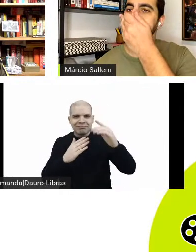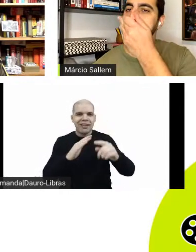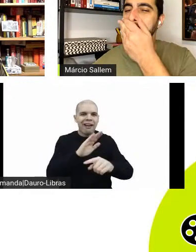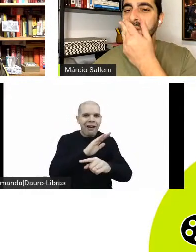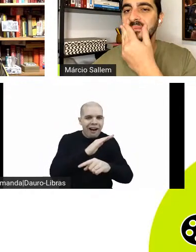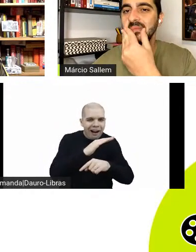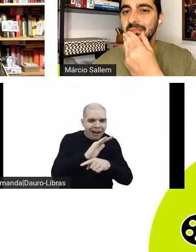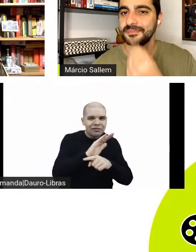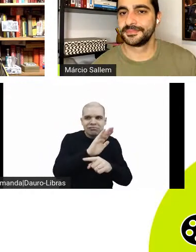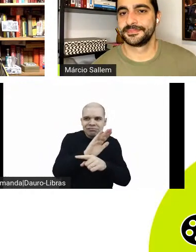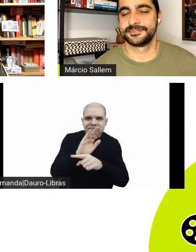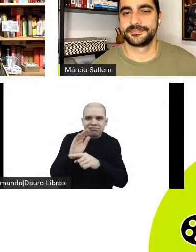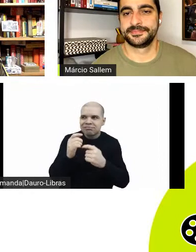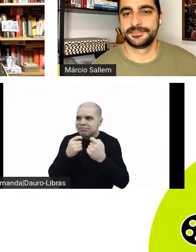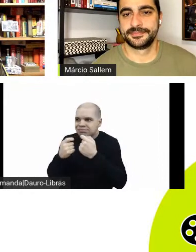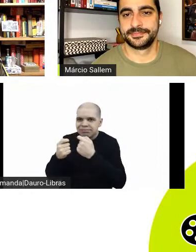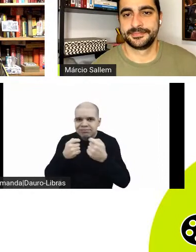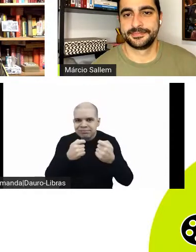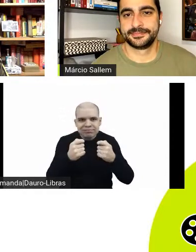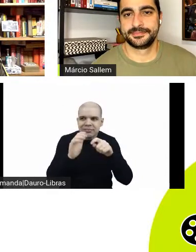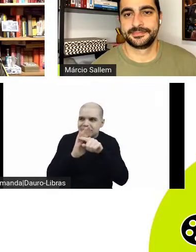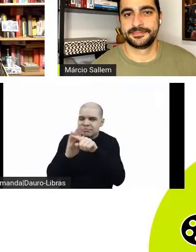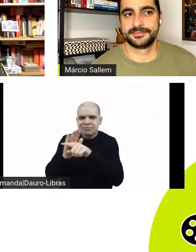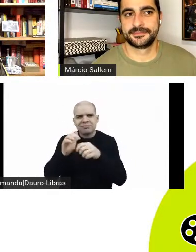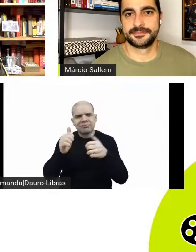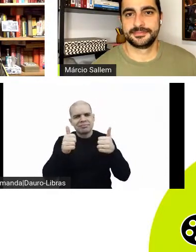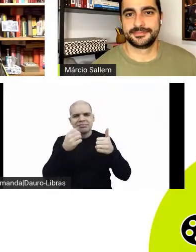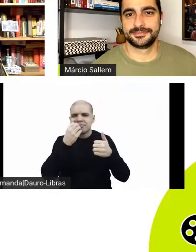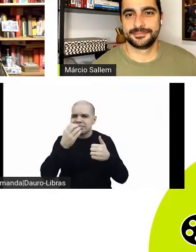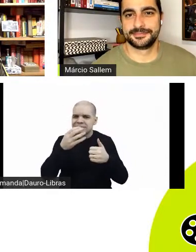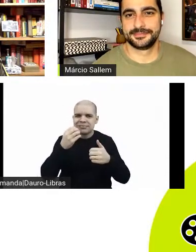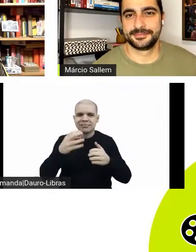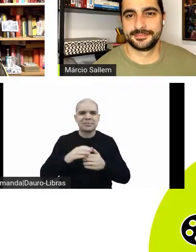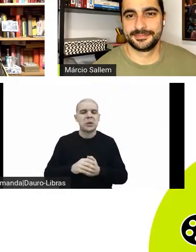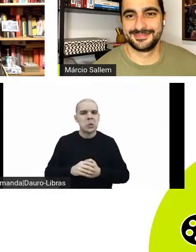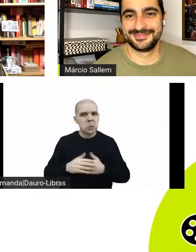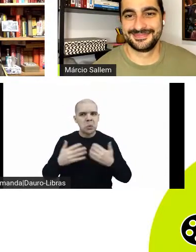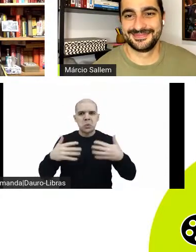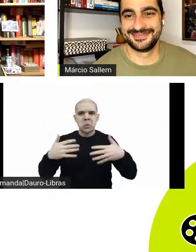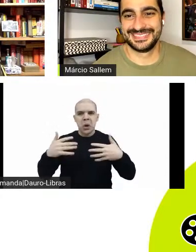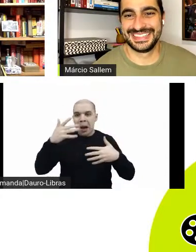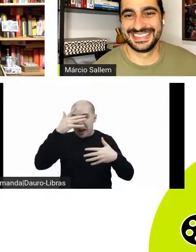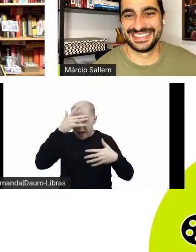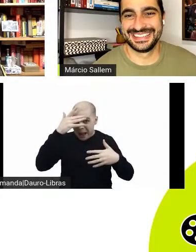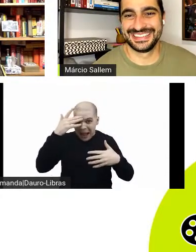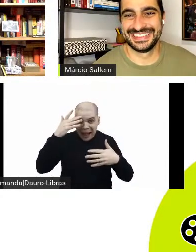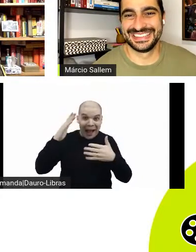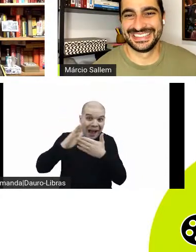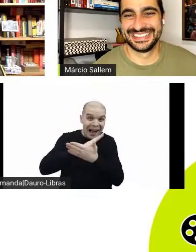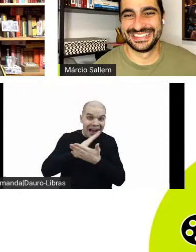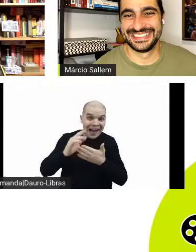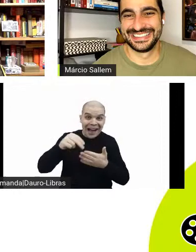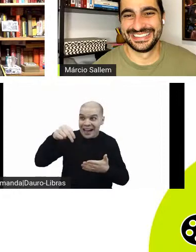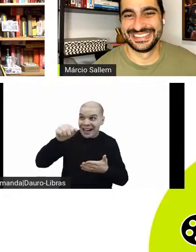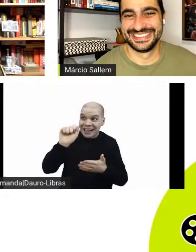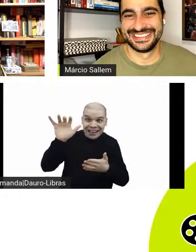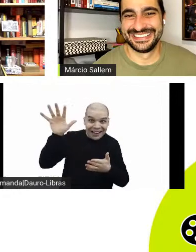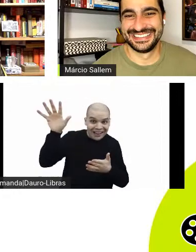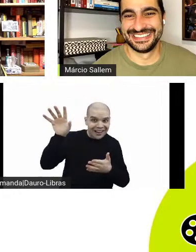quero a tua indicação aí para o pessoal de casa. O pessoal está todo agitado aí do Nordeste querendo calor. Todo mundo quer ir com calorzinho.